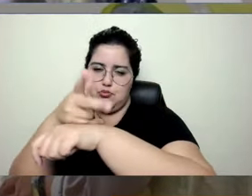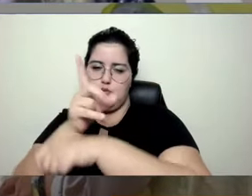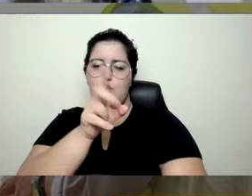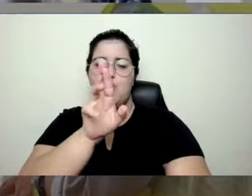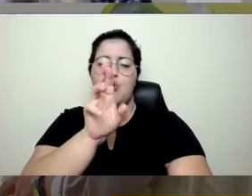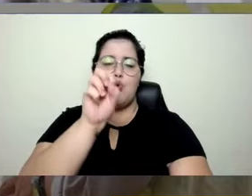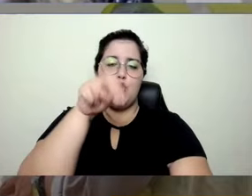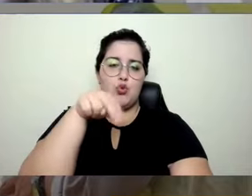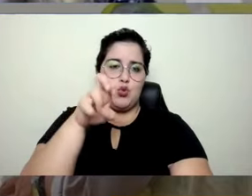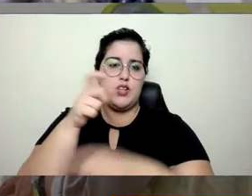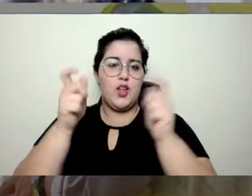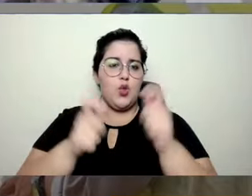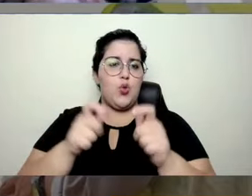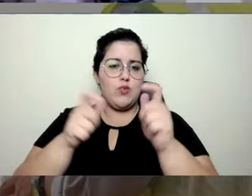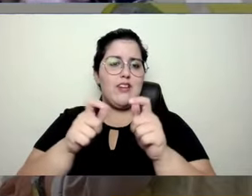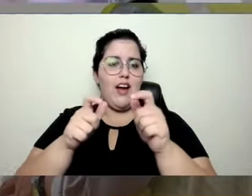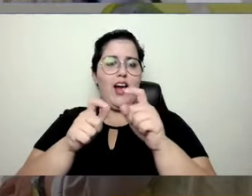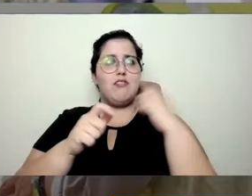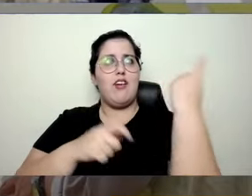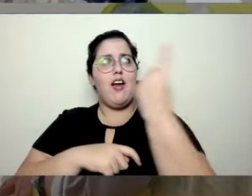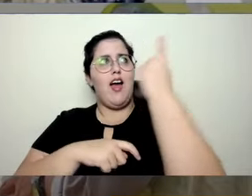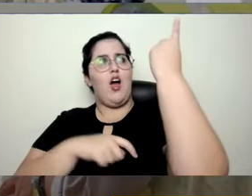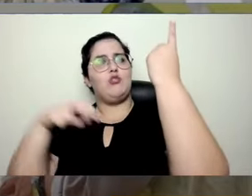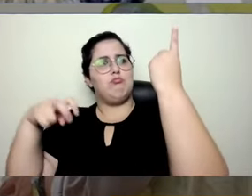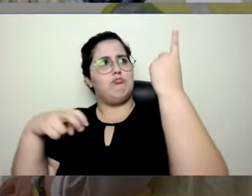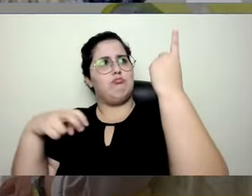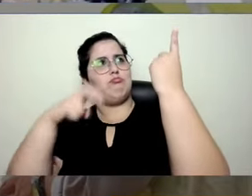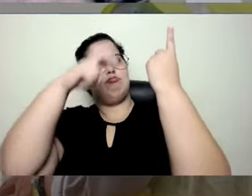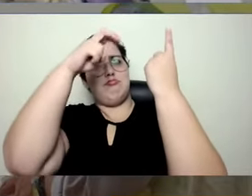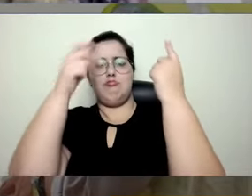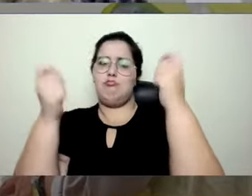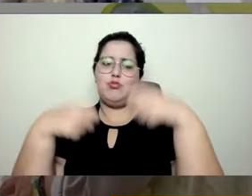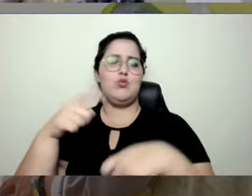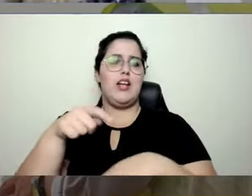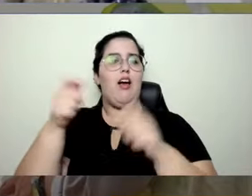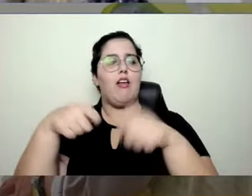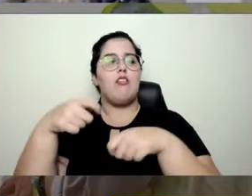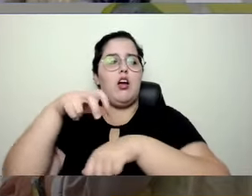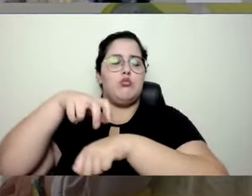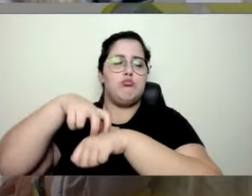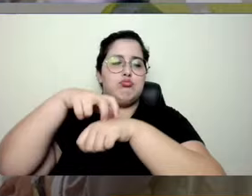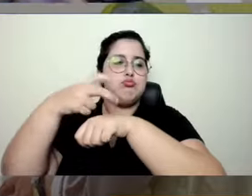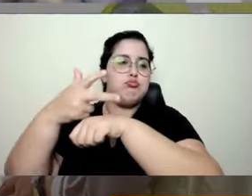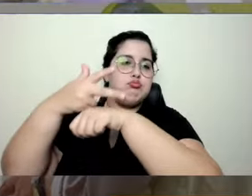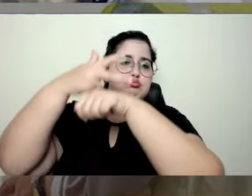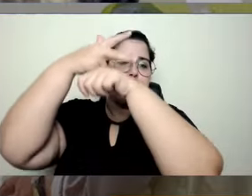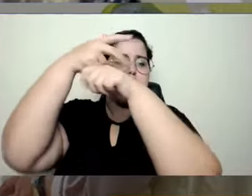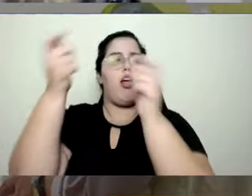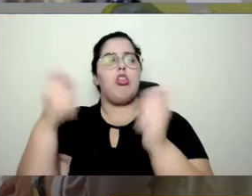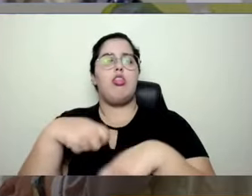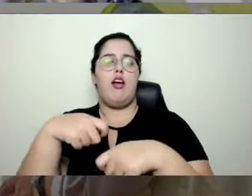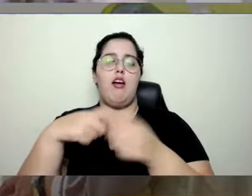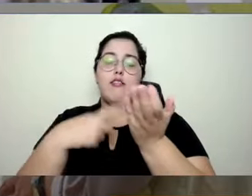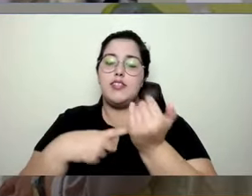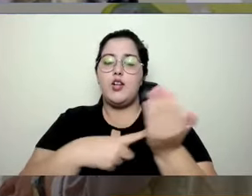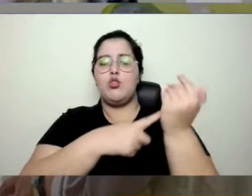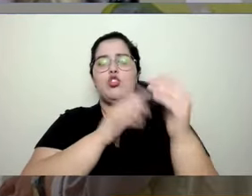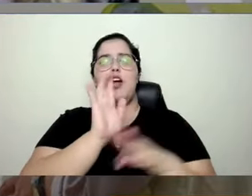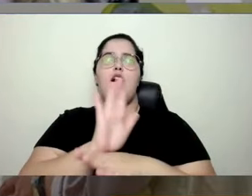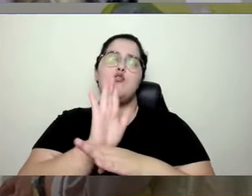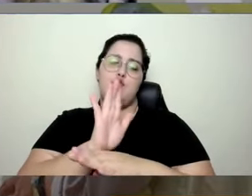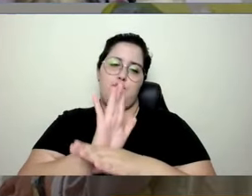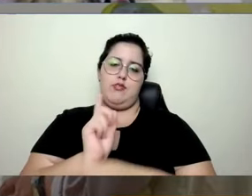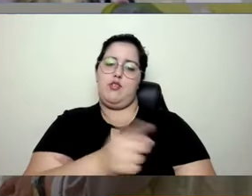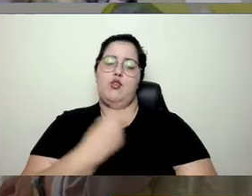difícil acesso. Então, isso preserva o ser humano. Acho que é o que a gente está falando aqui. Não é a tecnologia pela tecnologia, mas é a